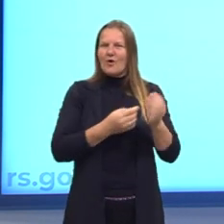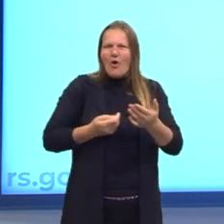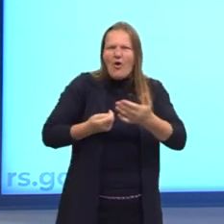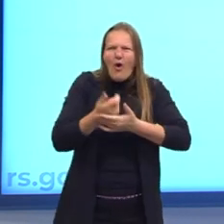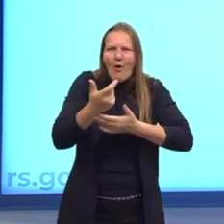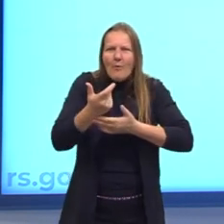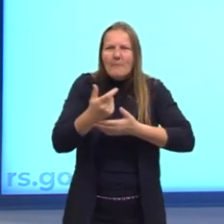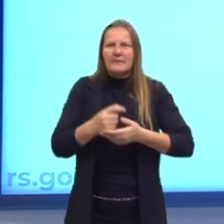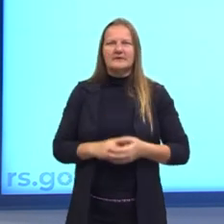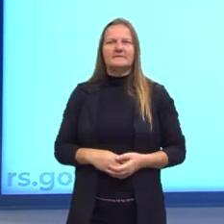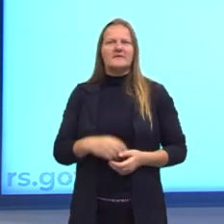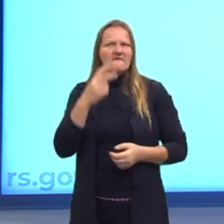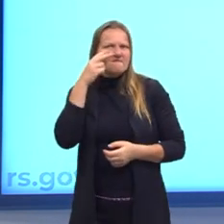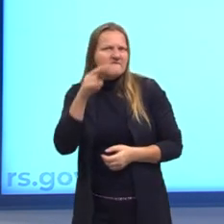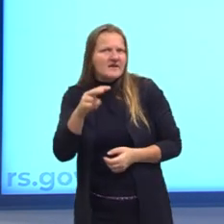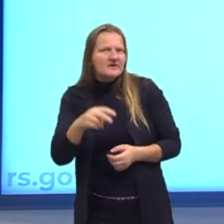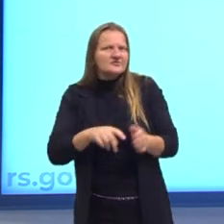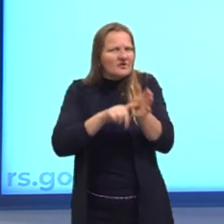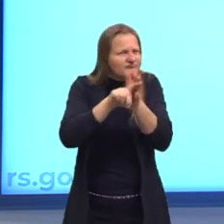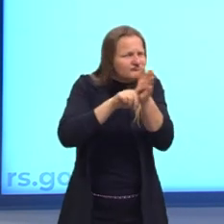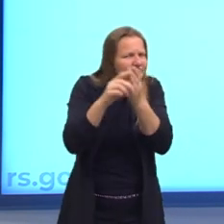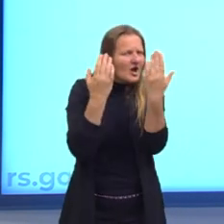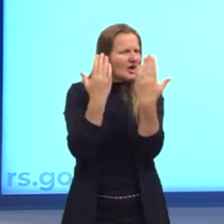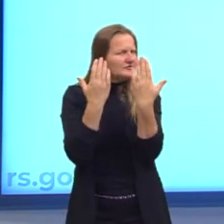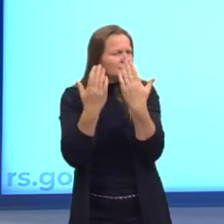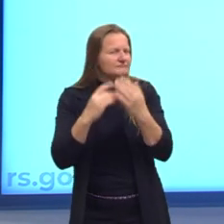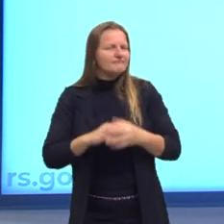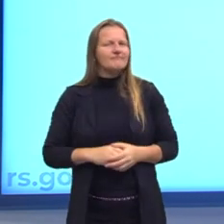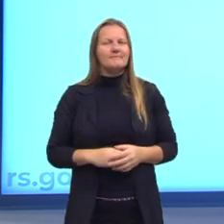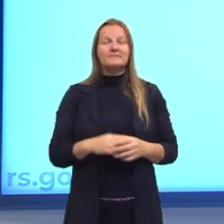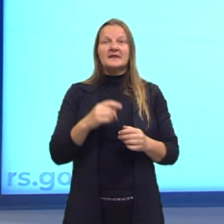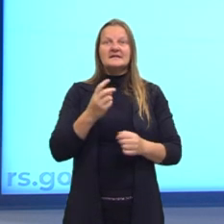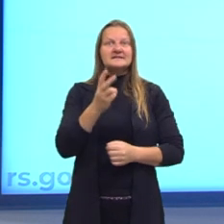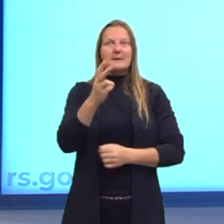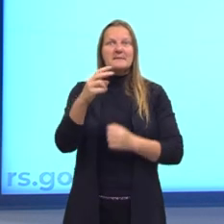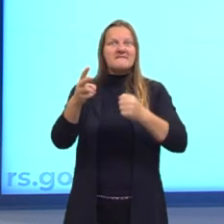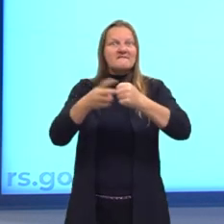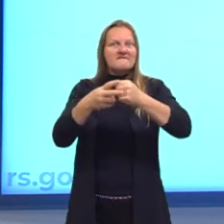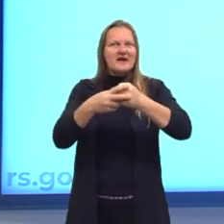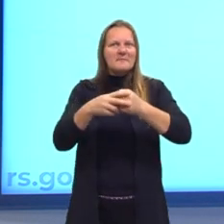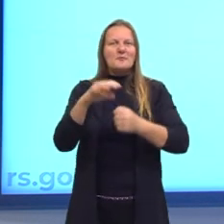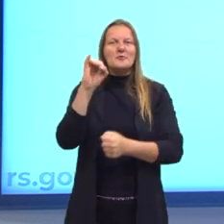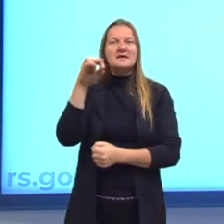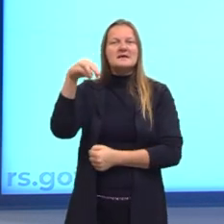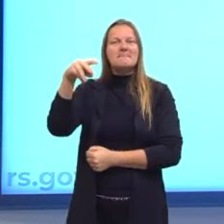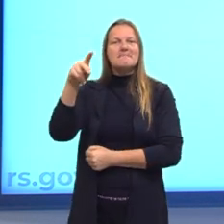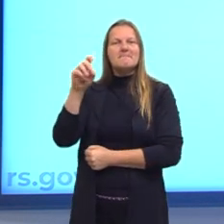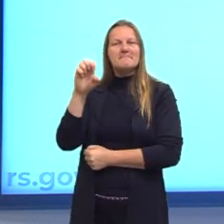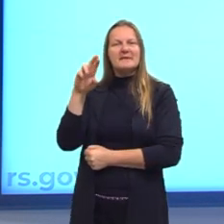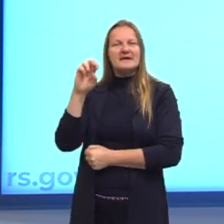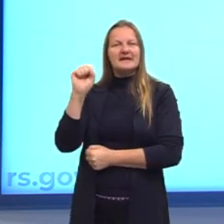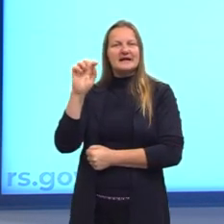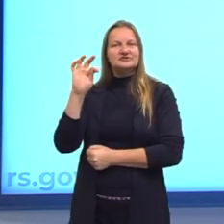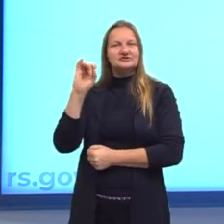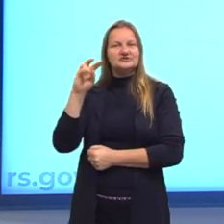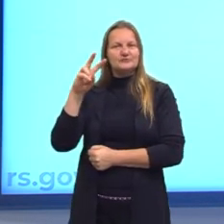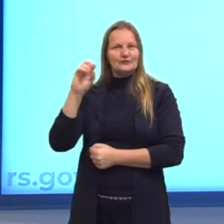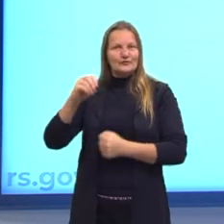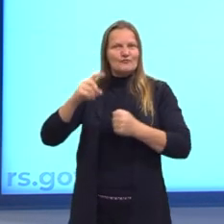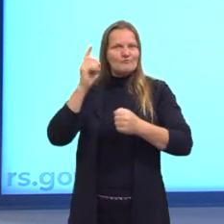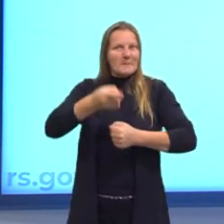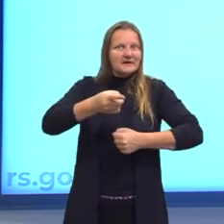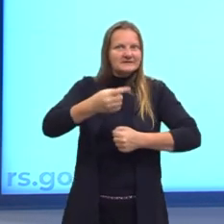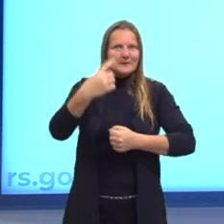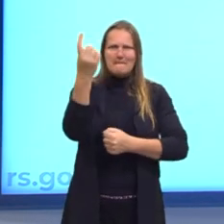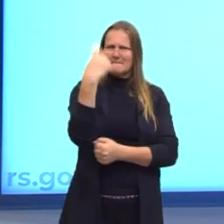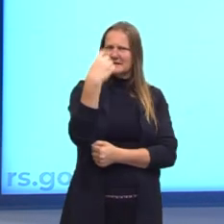Compre, veja, analise, né? Então, gente tem nas propagandas muito uso de verbos no imperativo, que